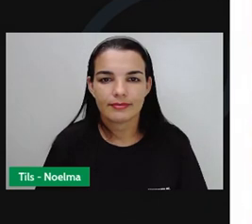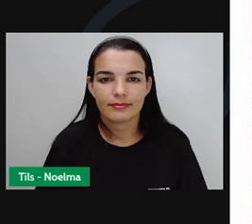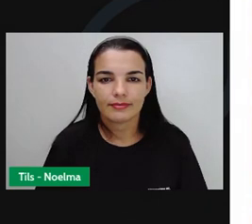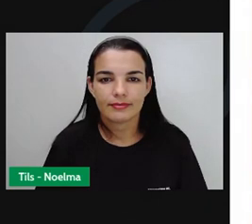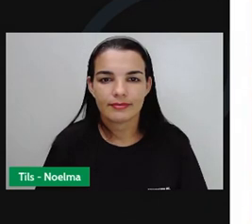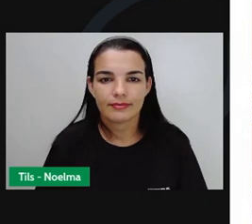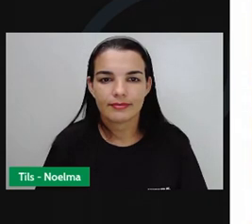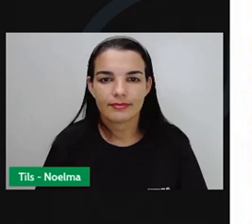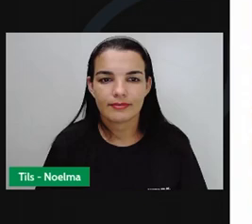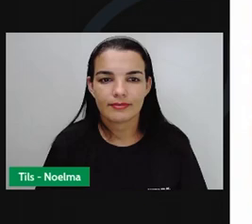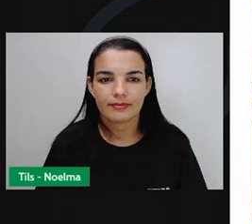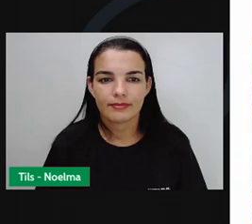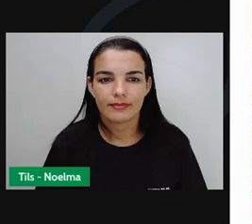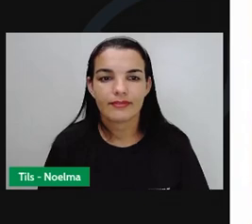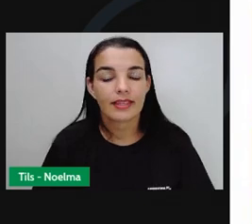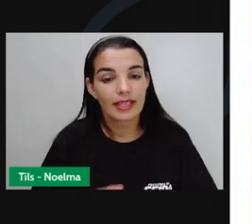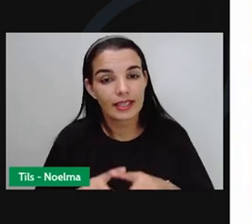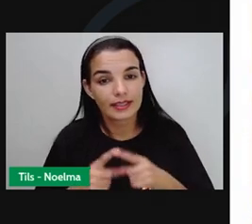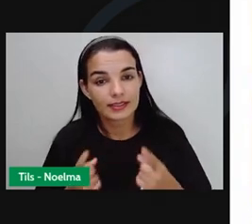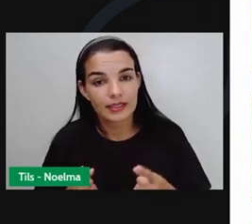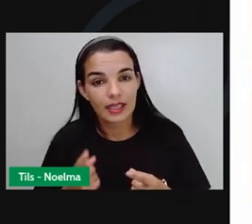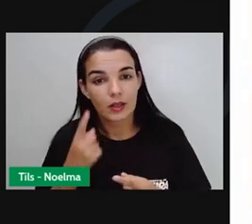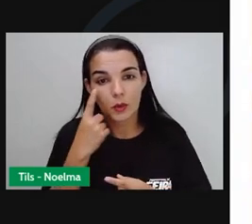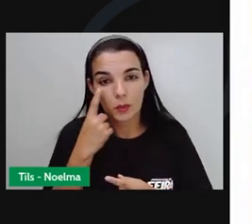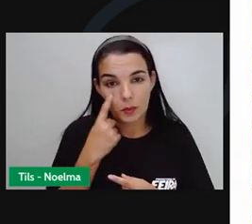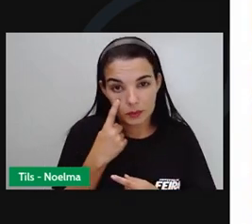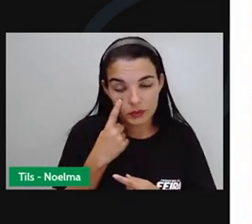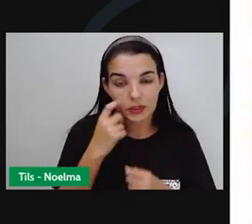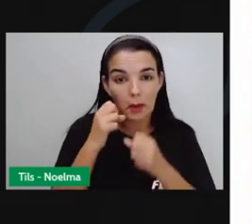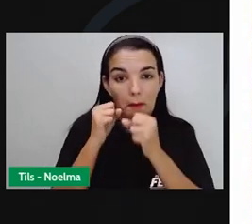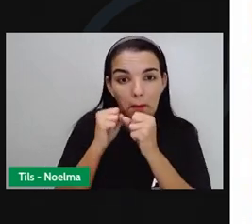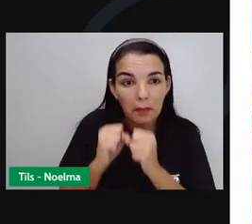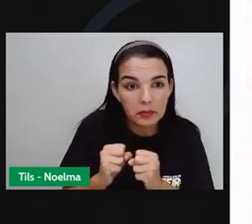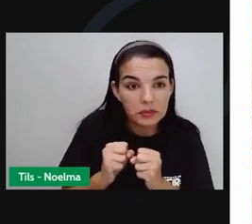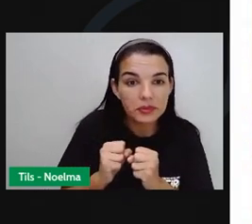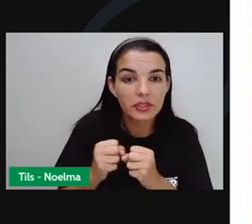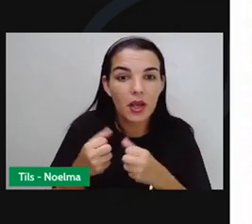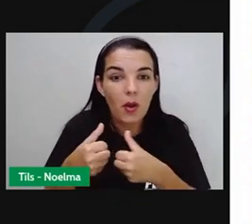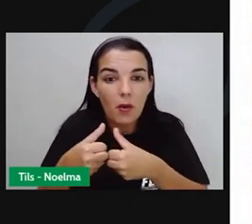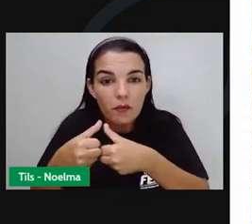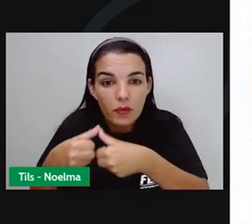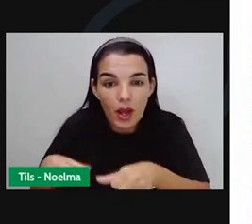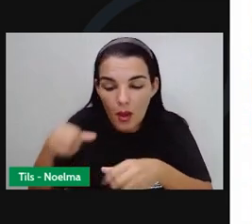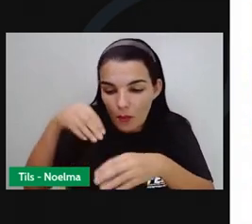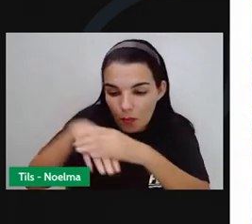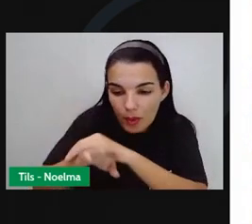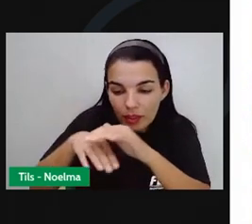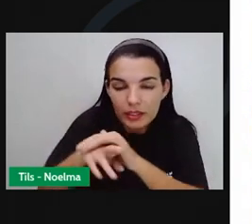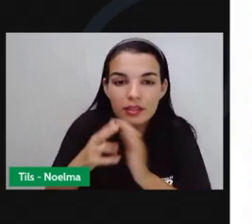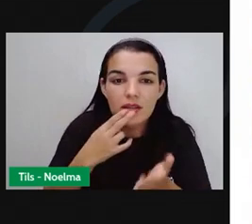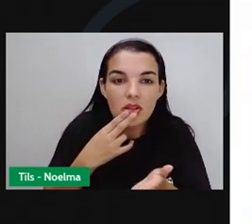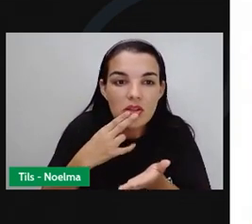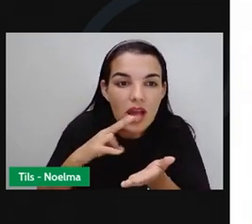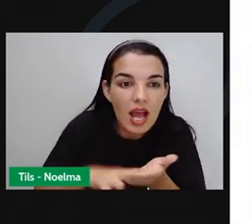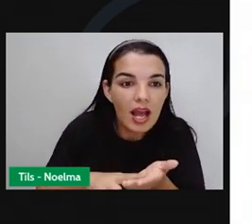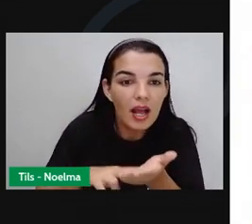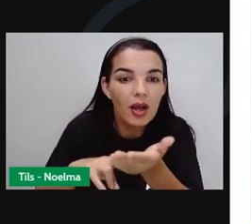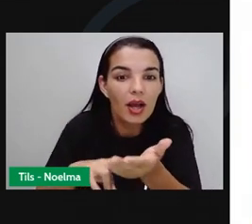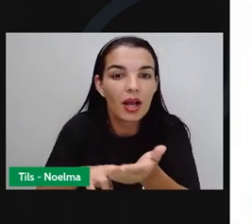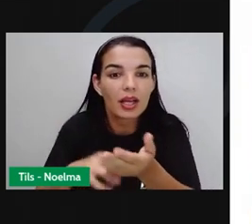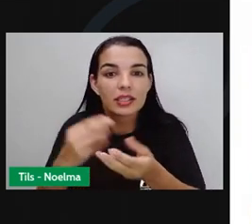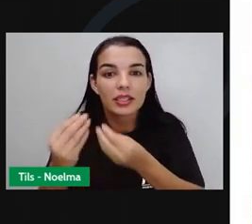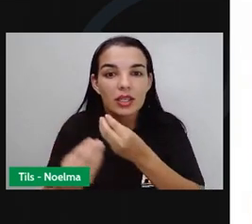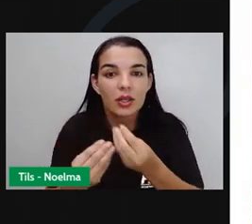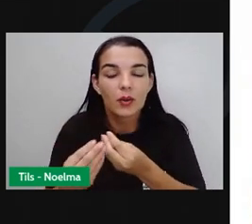Um pouco boiê, você pode olhar o facsímile das cartas. Uma carta falando o que trazer. traz